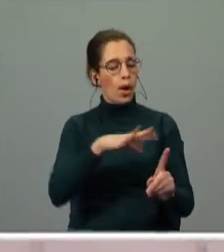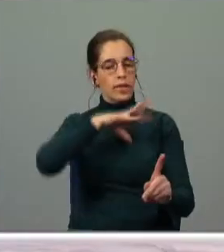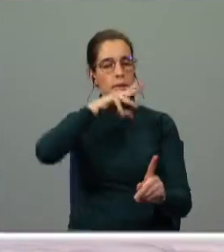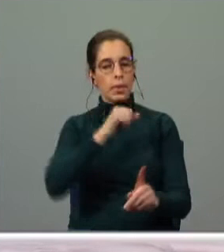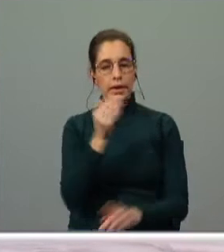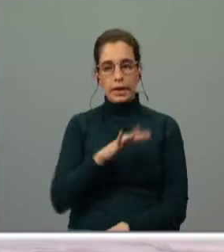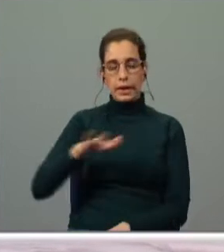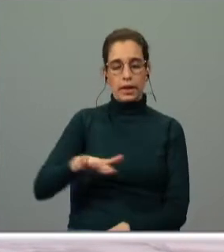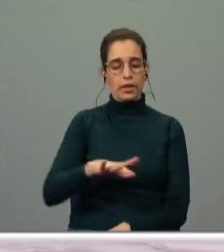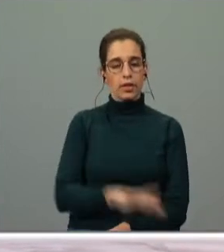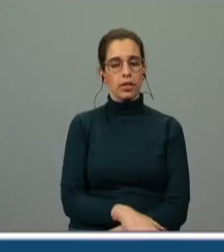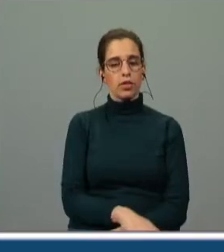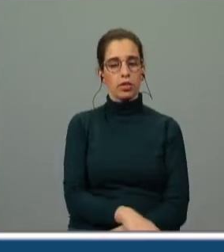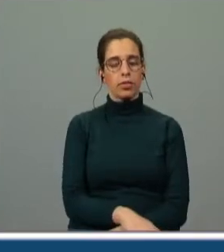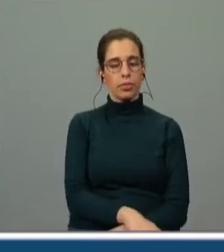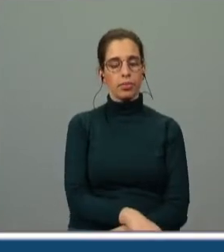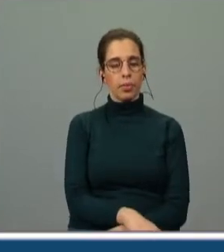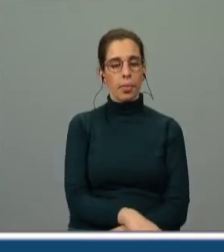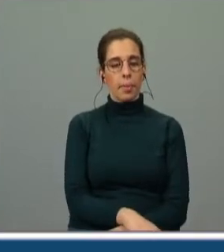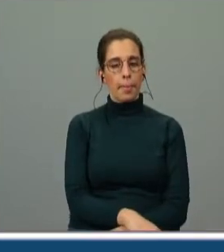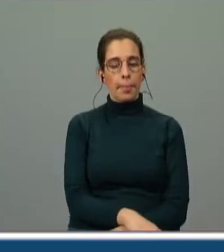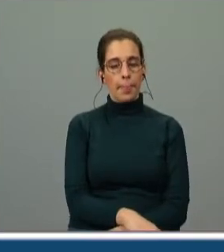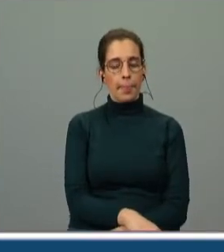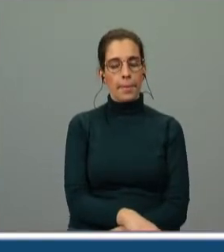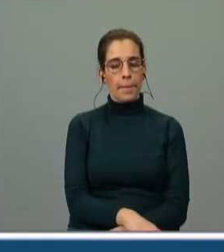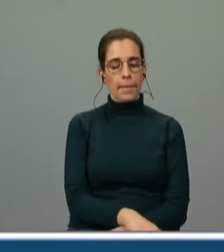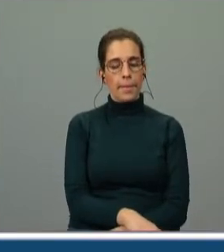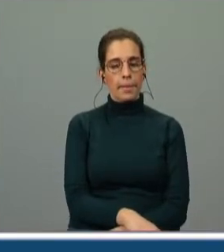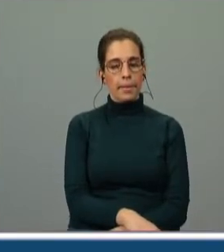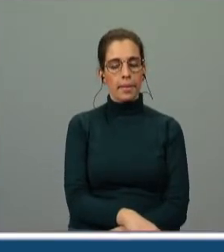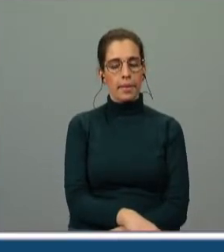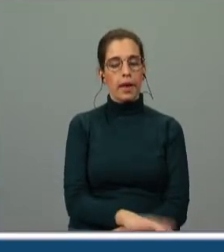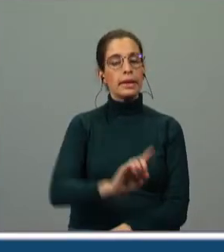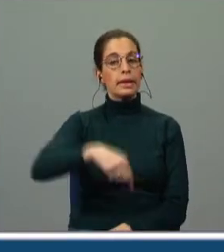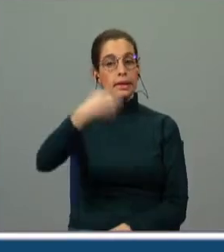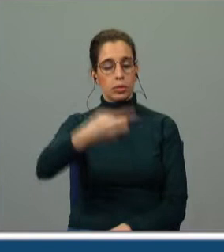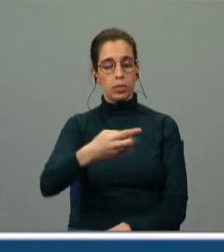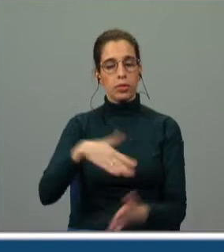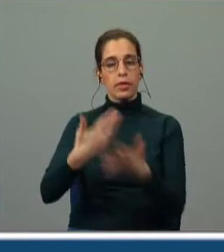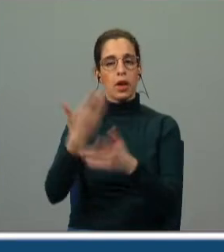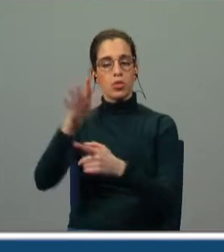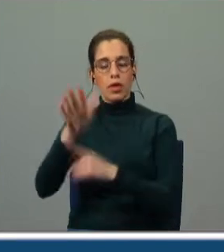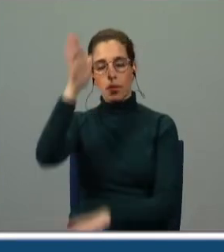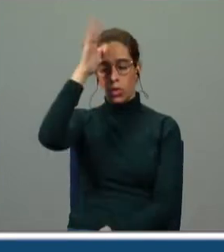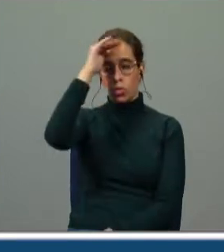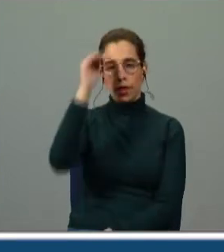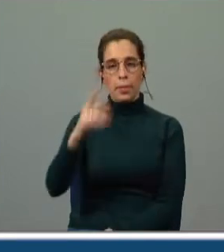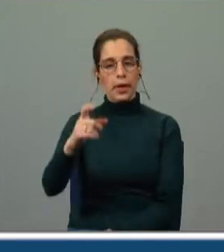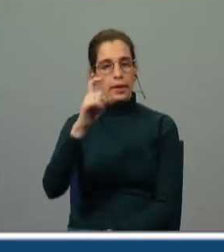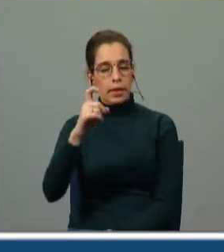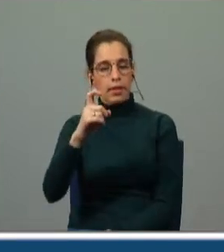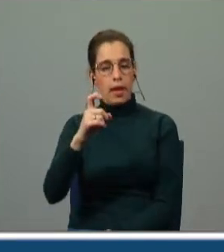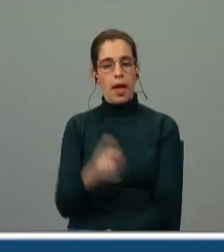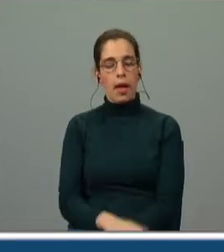ficar órfãs. Portanto é a apóstrofe que se dirige ao rei e depois de dar o exemplo dos animais selvagens